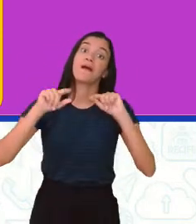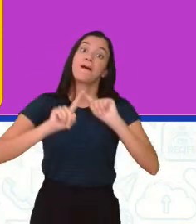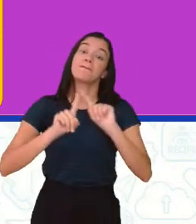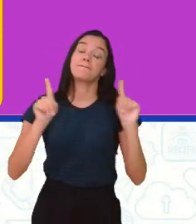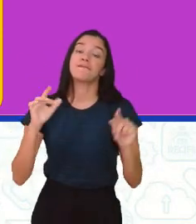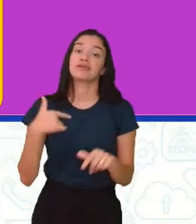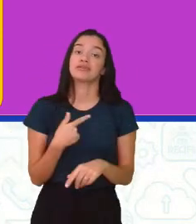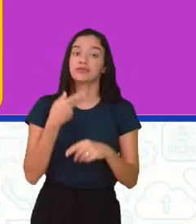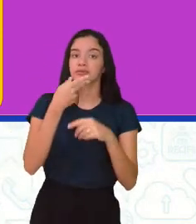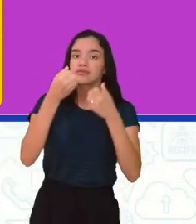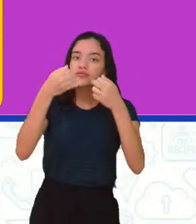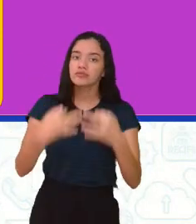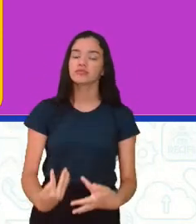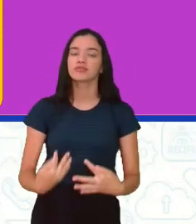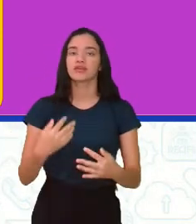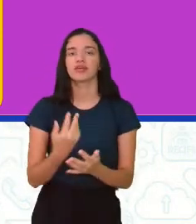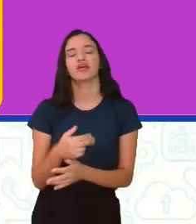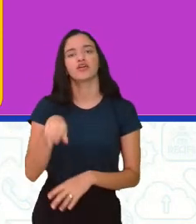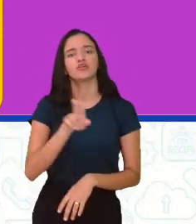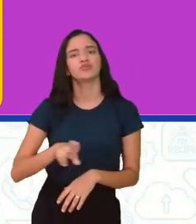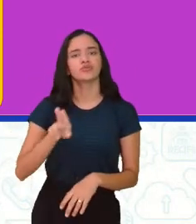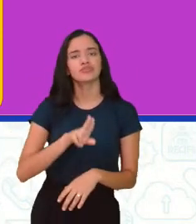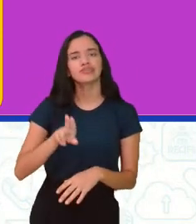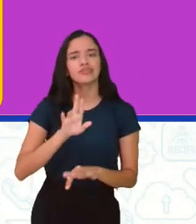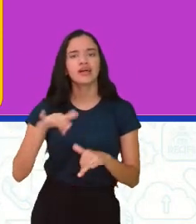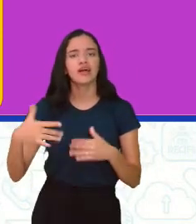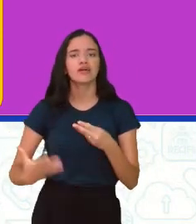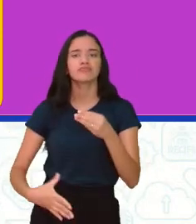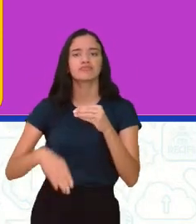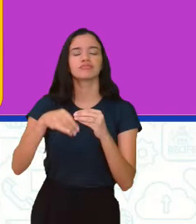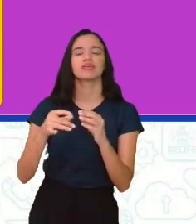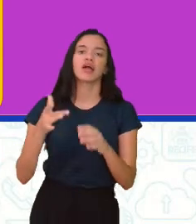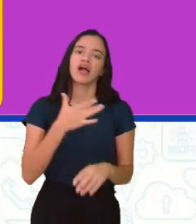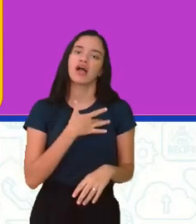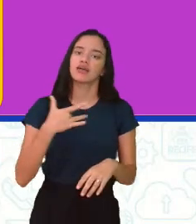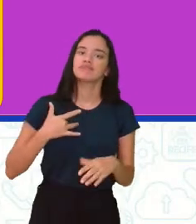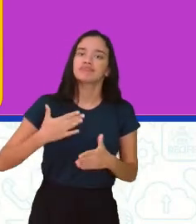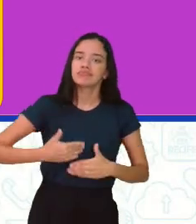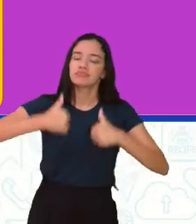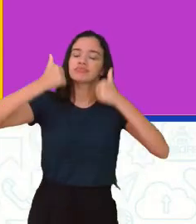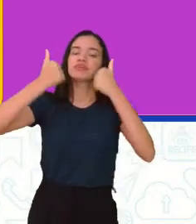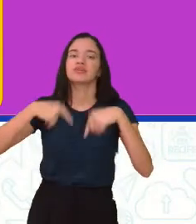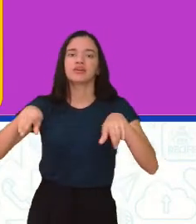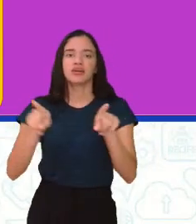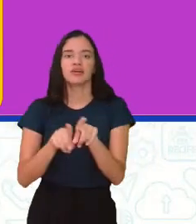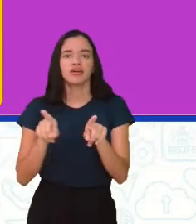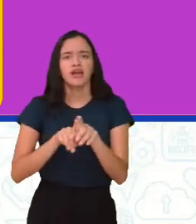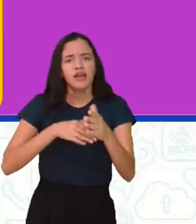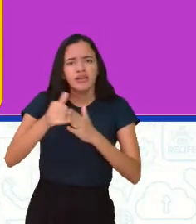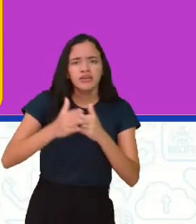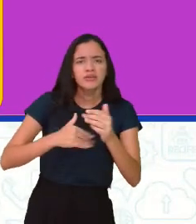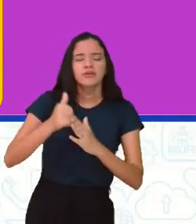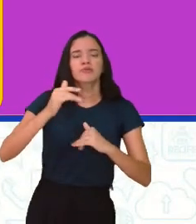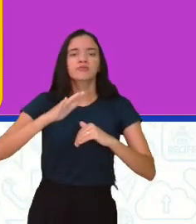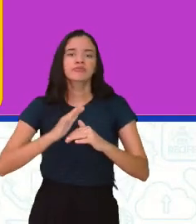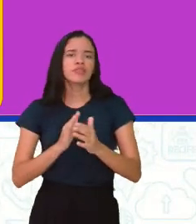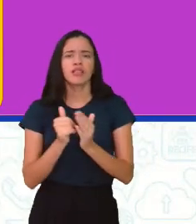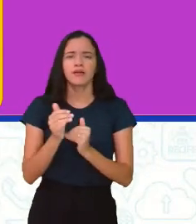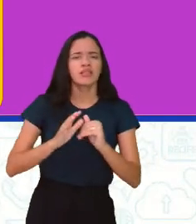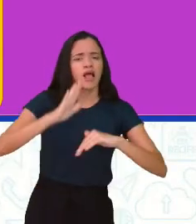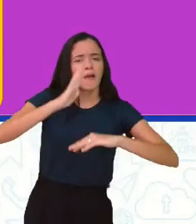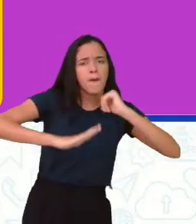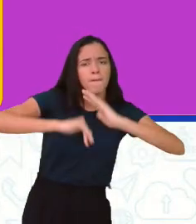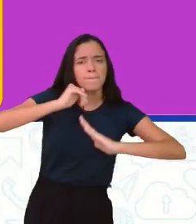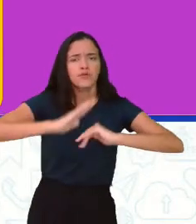e, né? A gente usar e, adicionar a melhora da saúde, porque independente da parte profissional ou